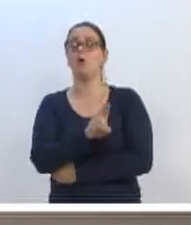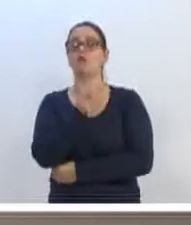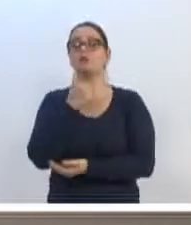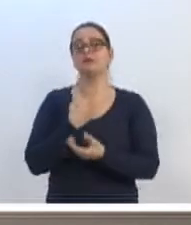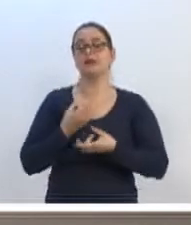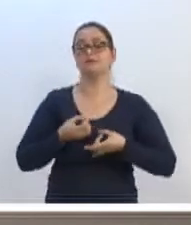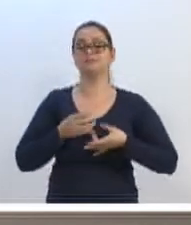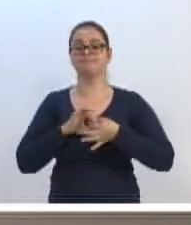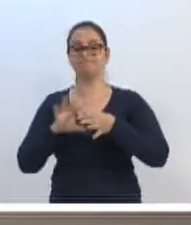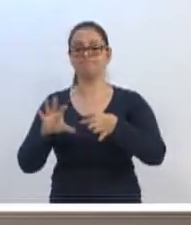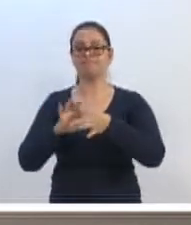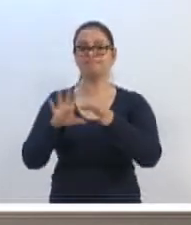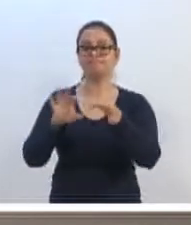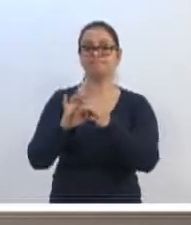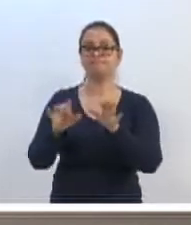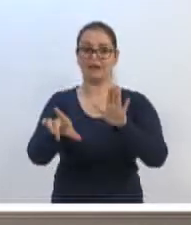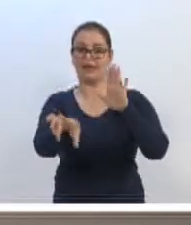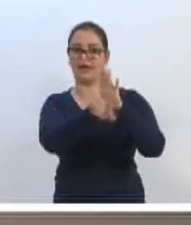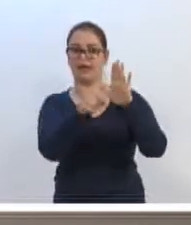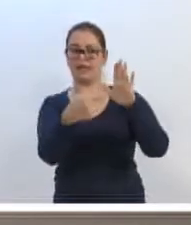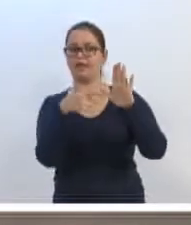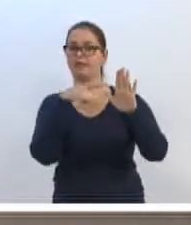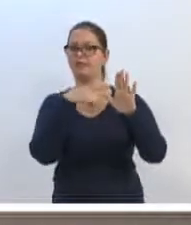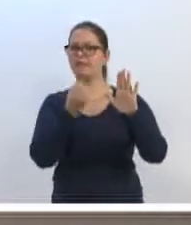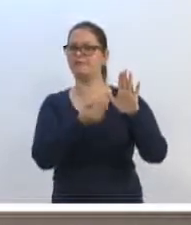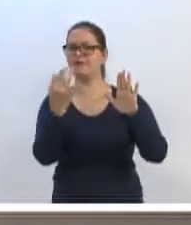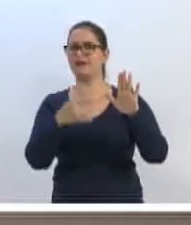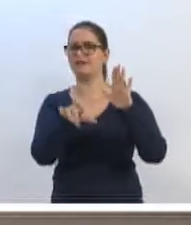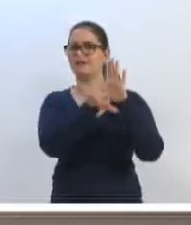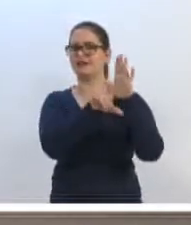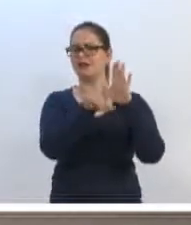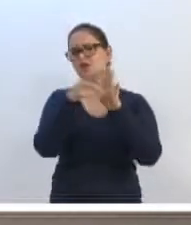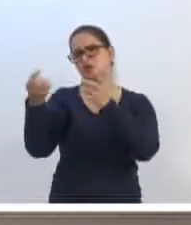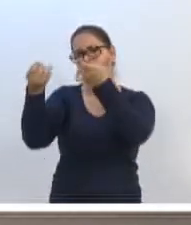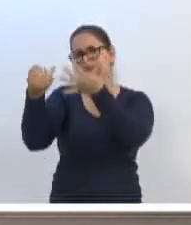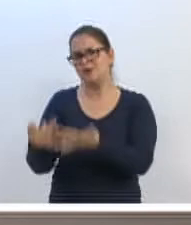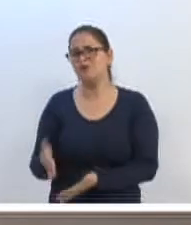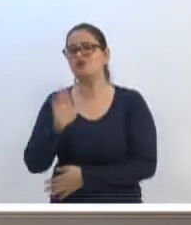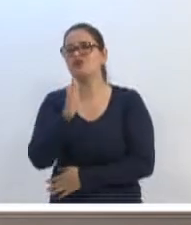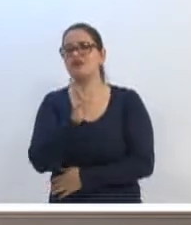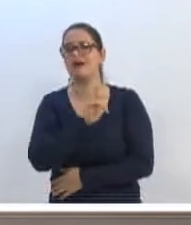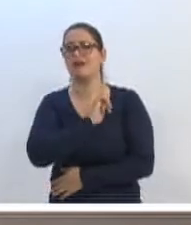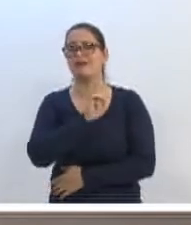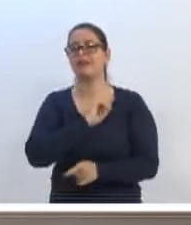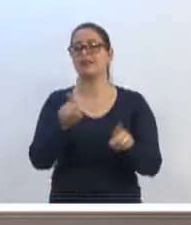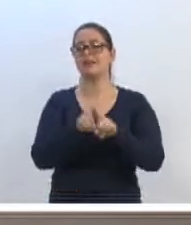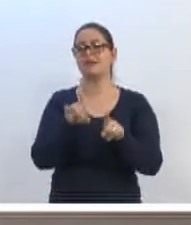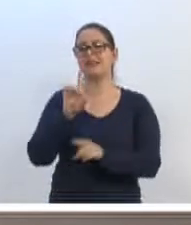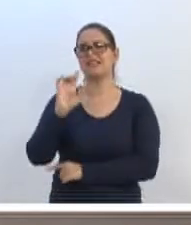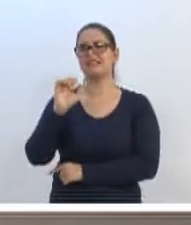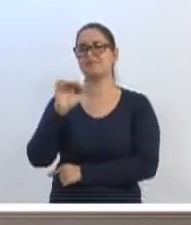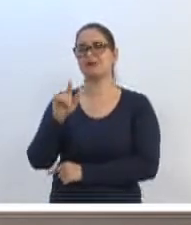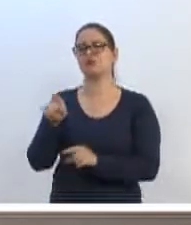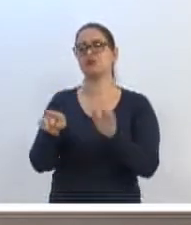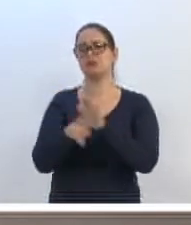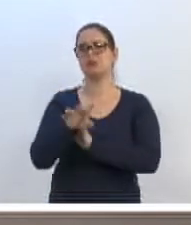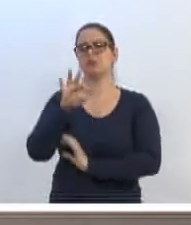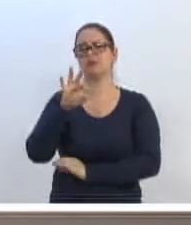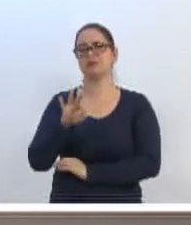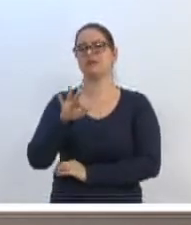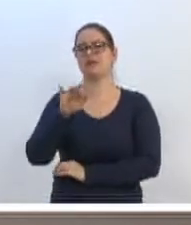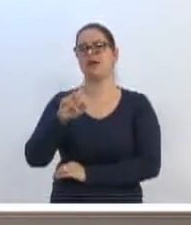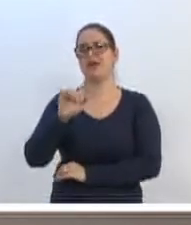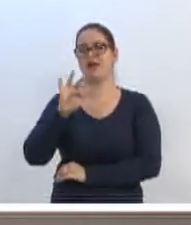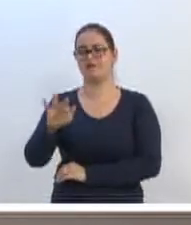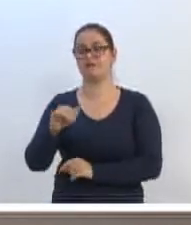conceder, de alguma forma, legal, que já existem várias legislações, como Vossa Excelência mencionou, tenha também do desembargador do Tribunal de Justiça de Santa Catarina, que